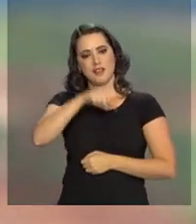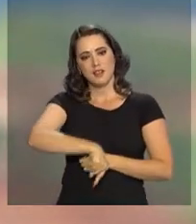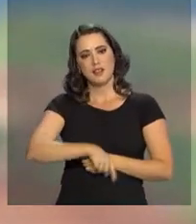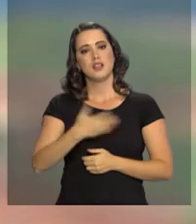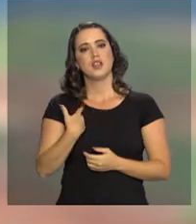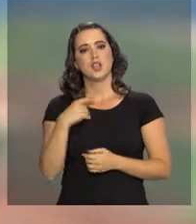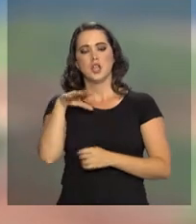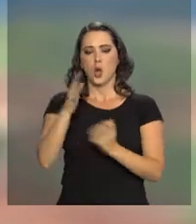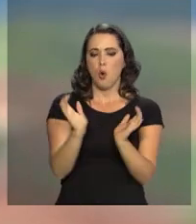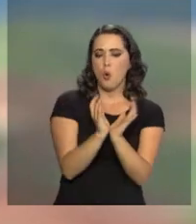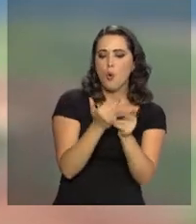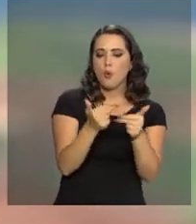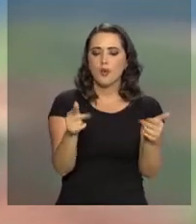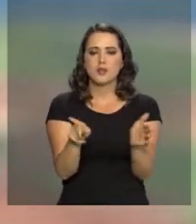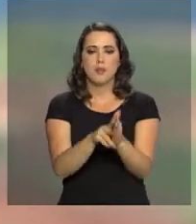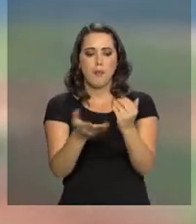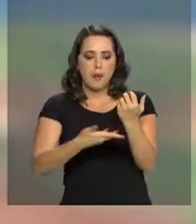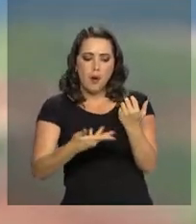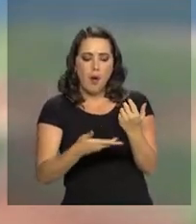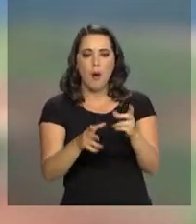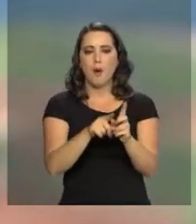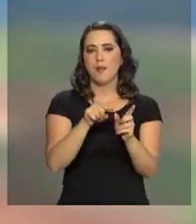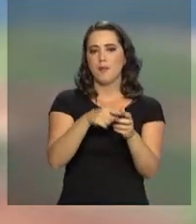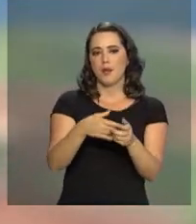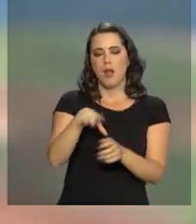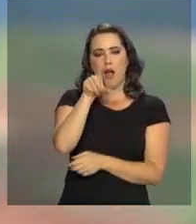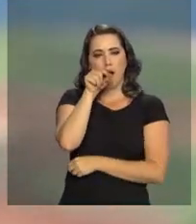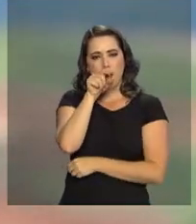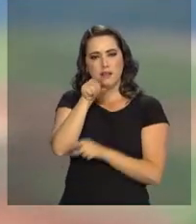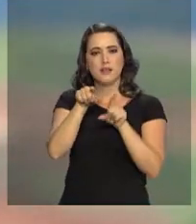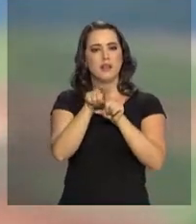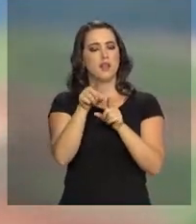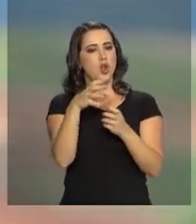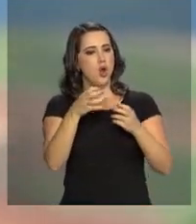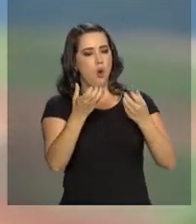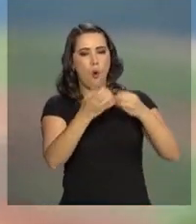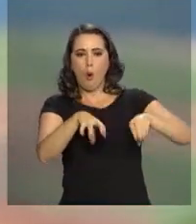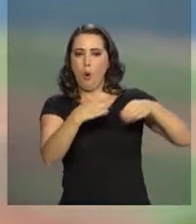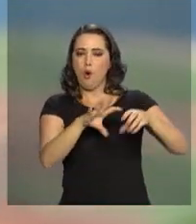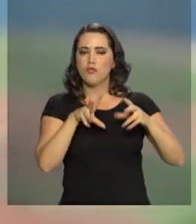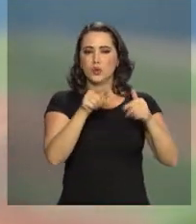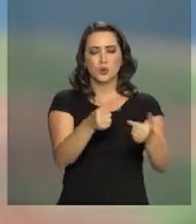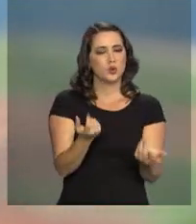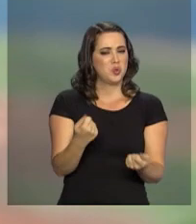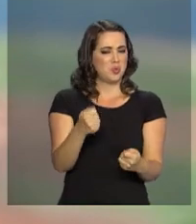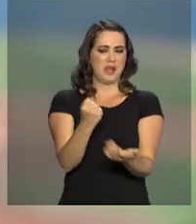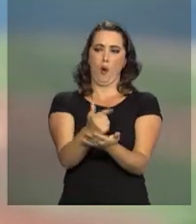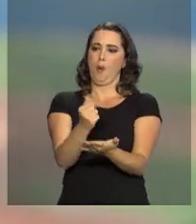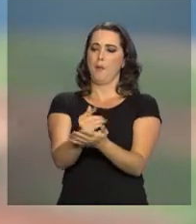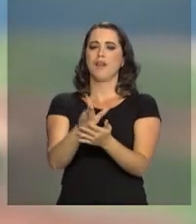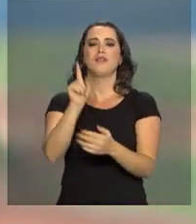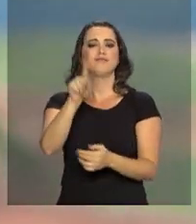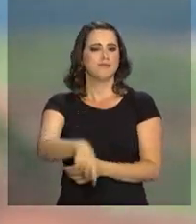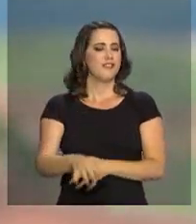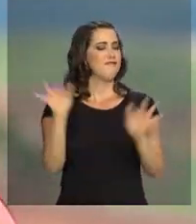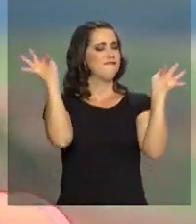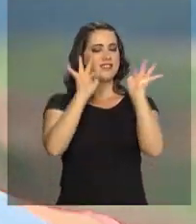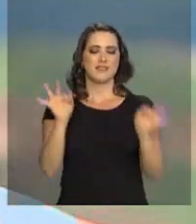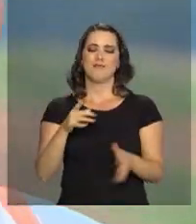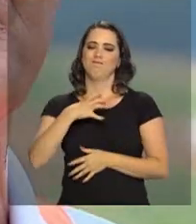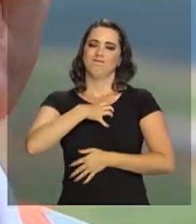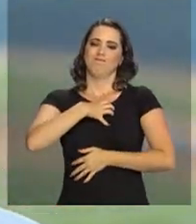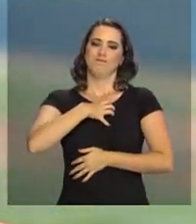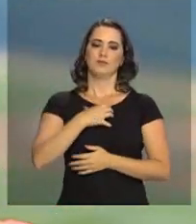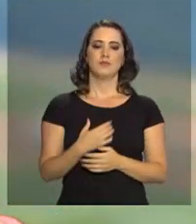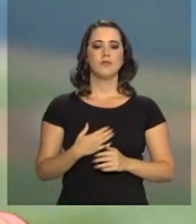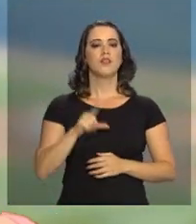colhendo sua covinha aqui, colhendo sua cebolinha, suas galinhas, ovo, queipira, tudo aqui sem comprar, sem depender de Mariana, vai ser o dia da maior felicidade.